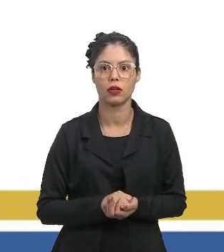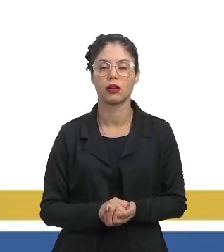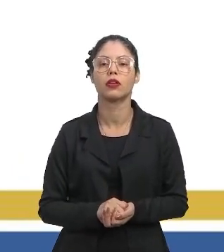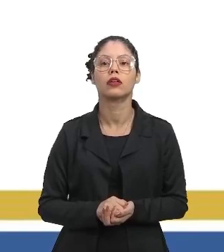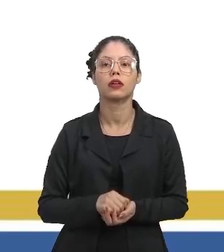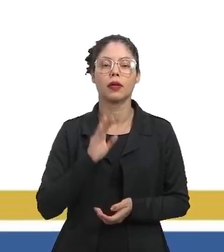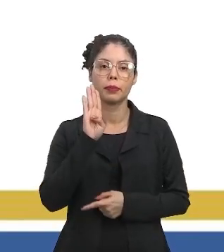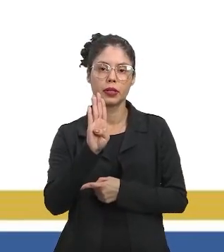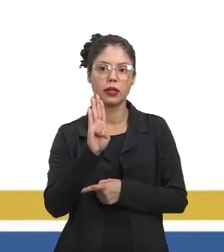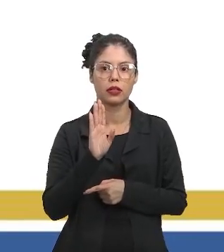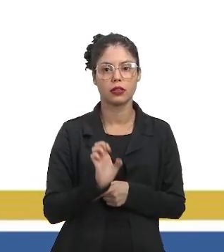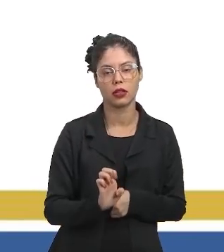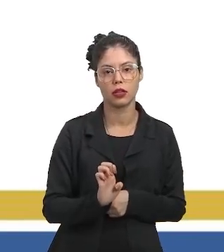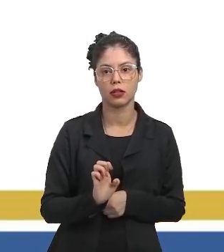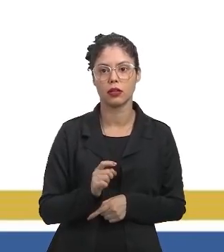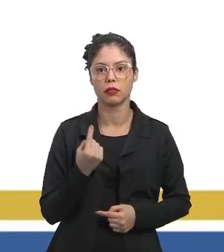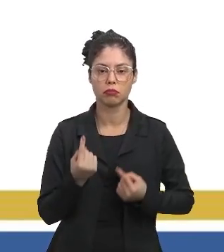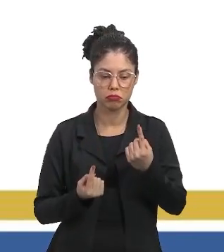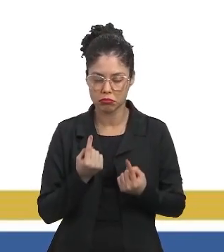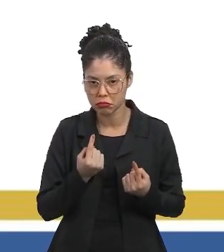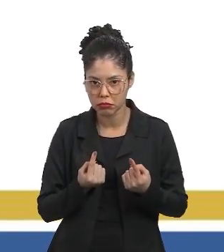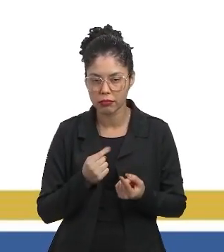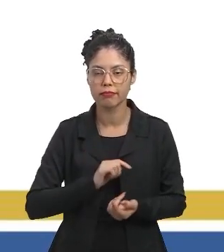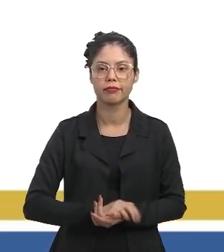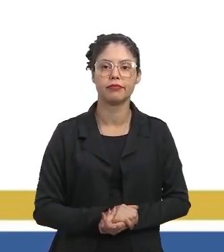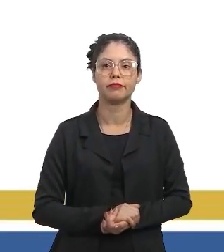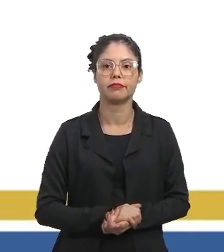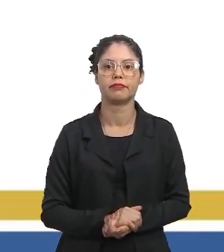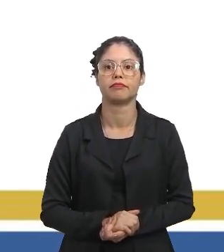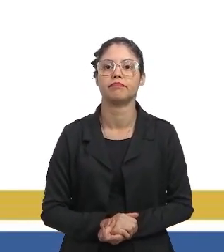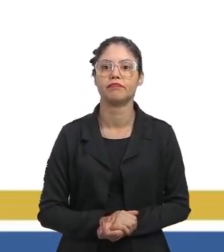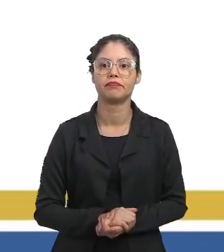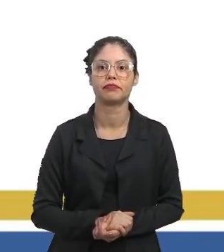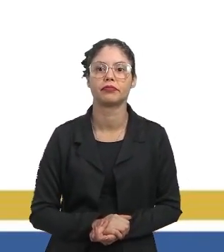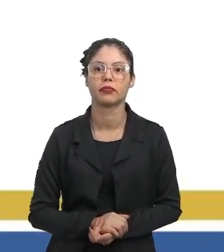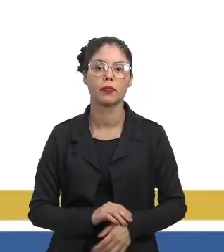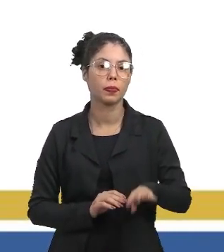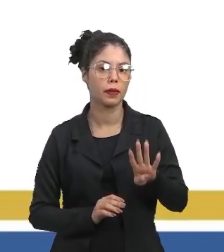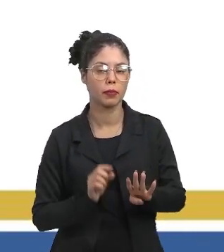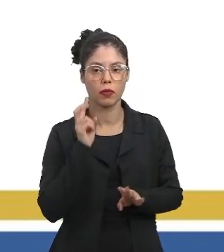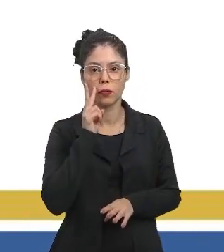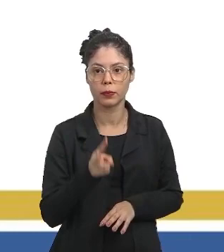fico com letra D e a letra E. Vamos por dedução. Então, vamos ver a letra B.